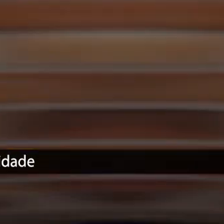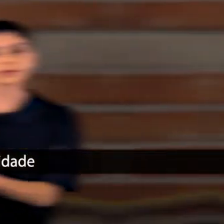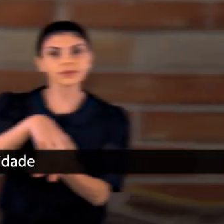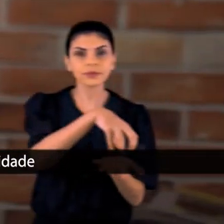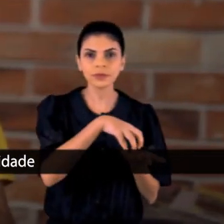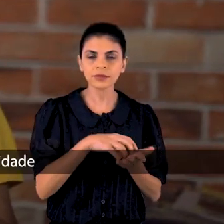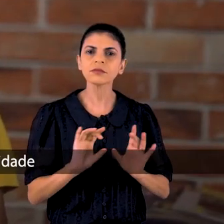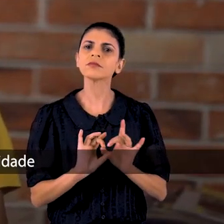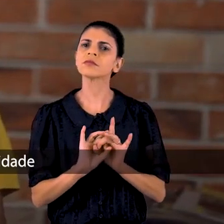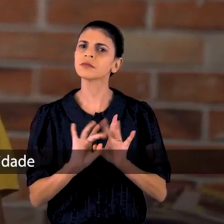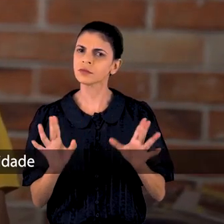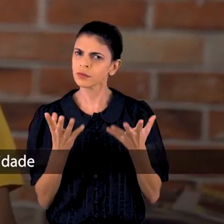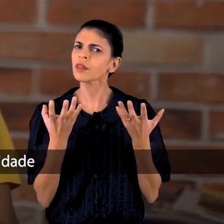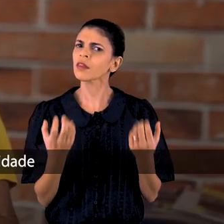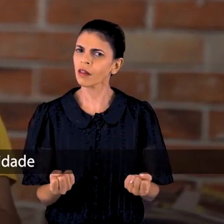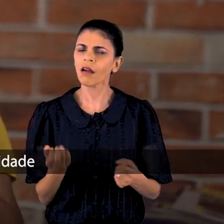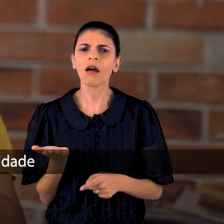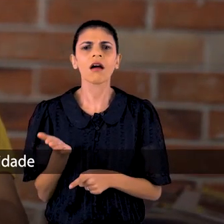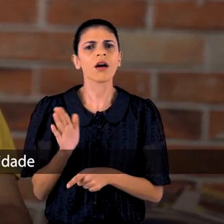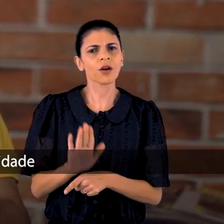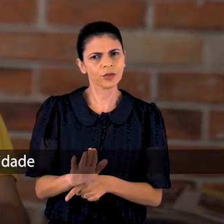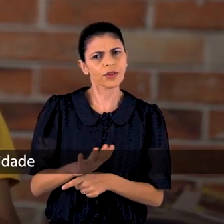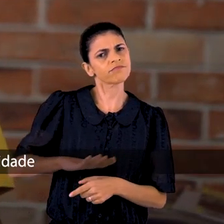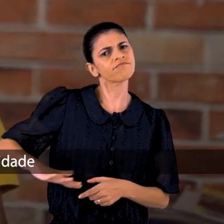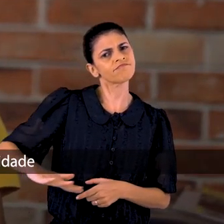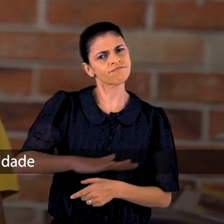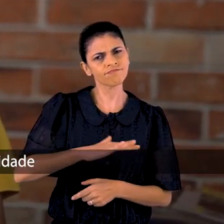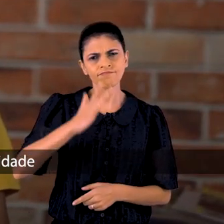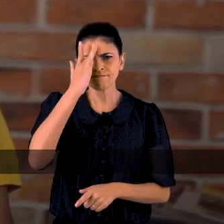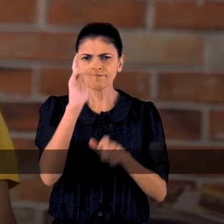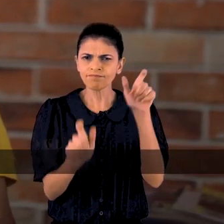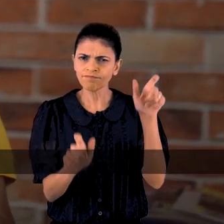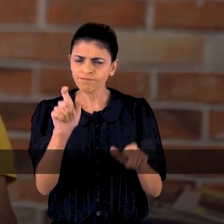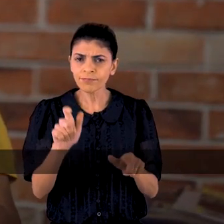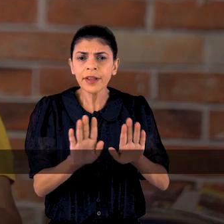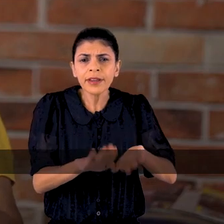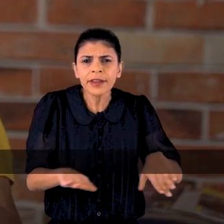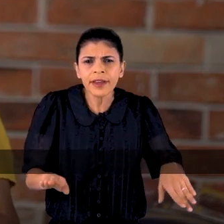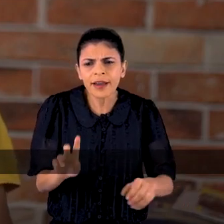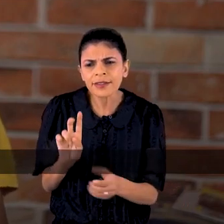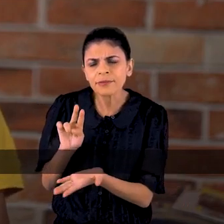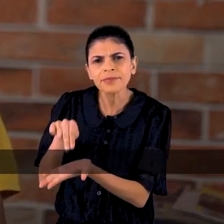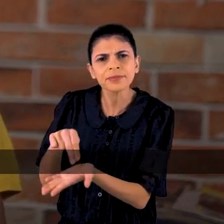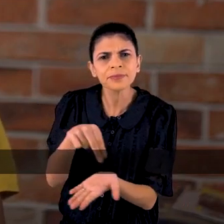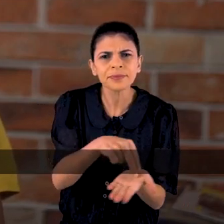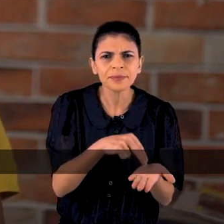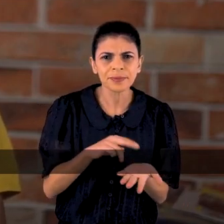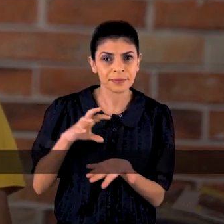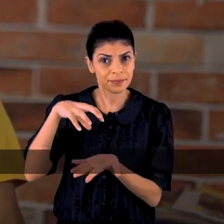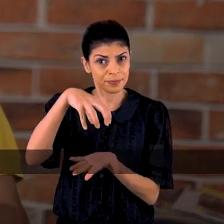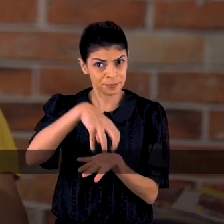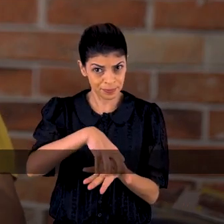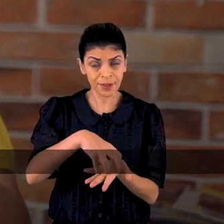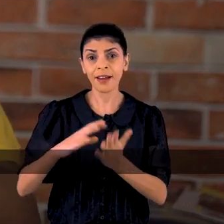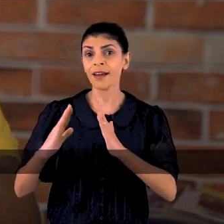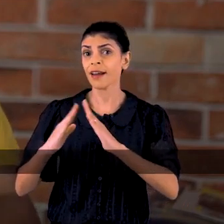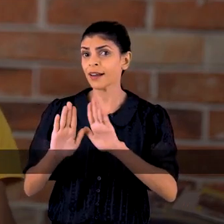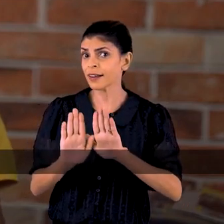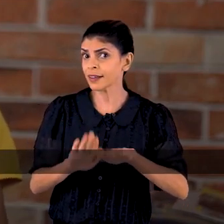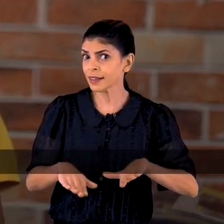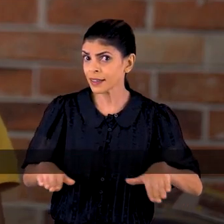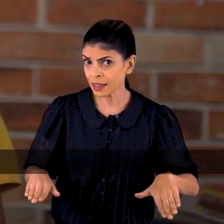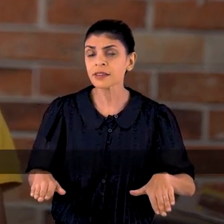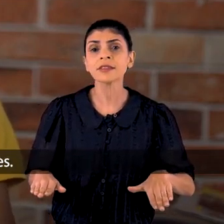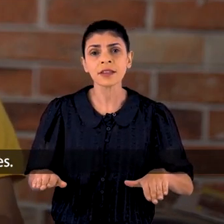As instituições religiosas estão dispostas a ajudar a cidade e serão grandes parceiros da Prefeitura em todas